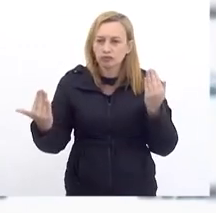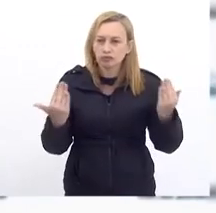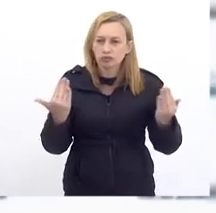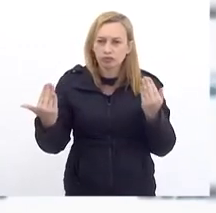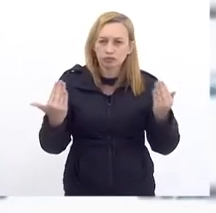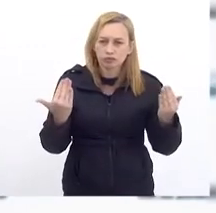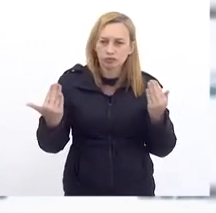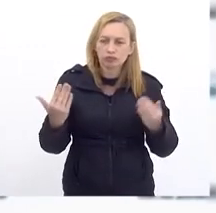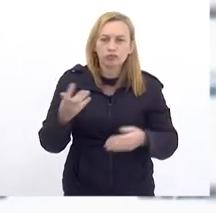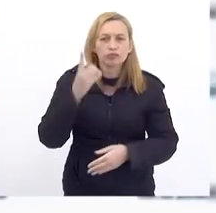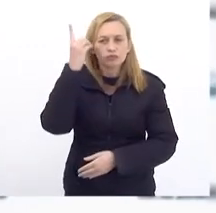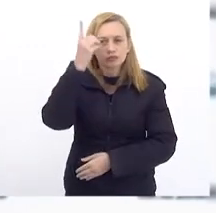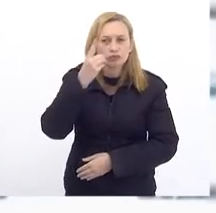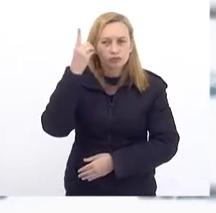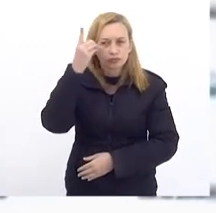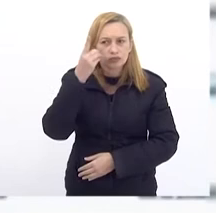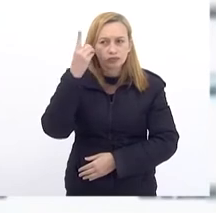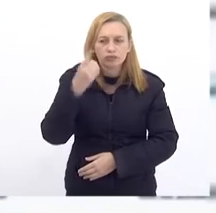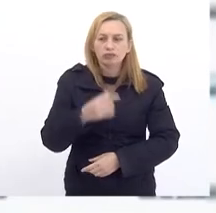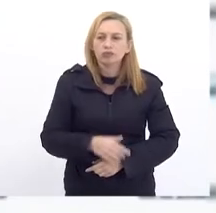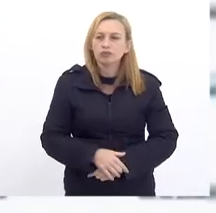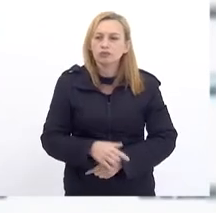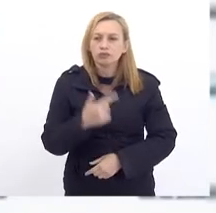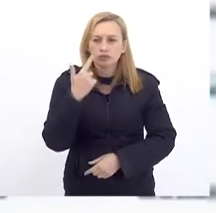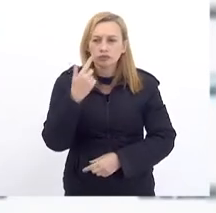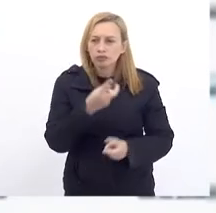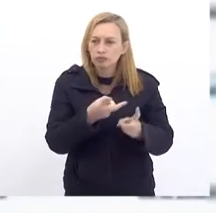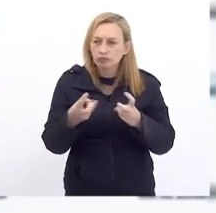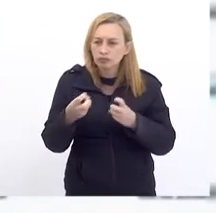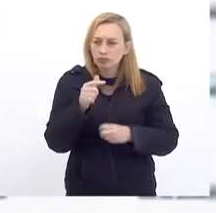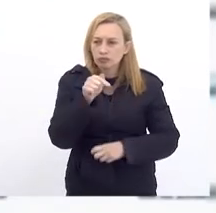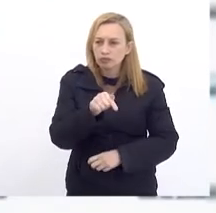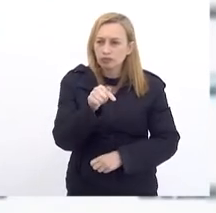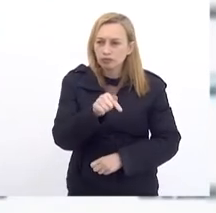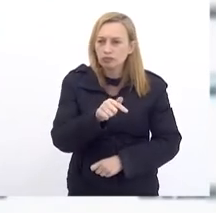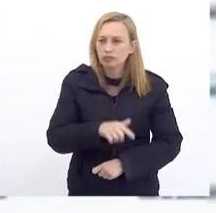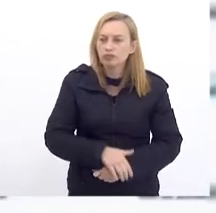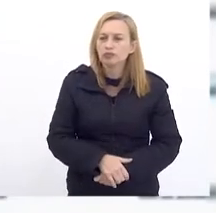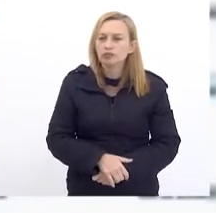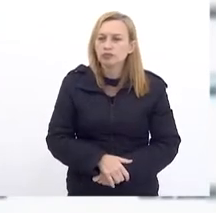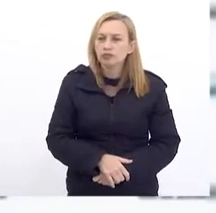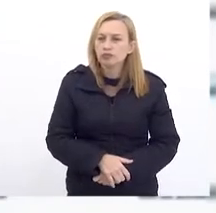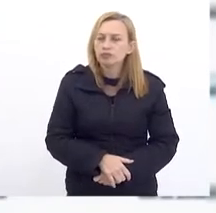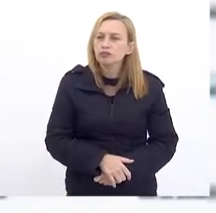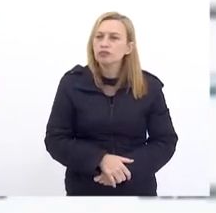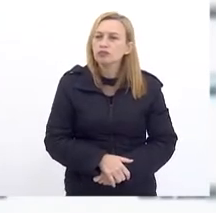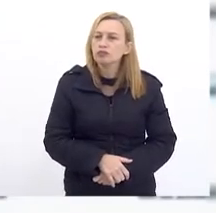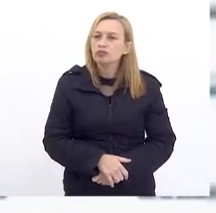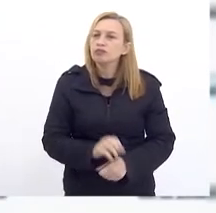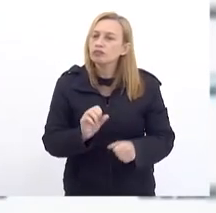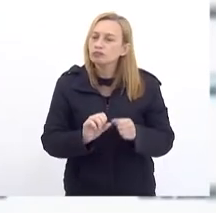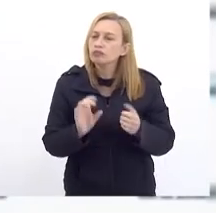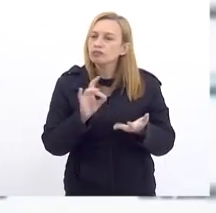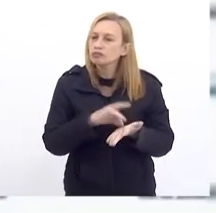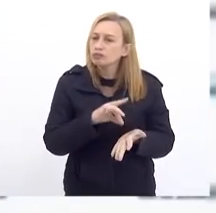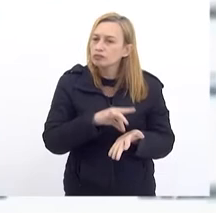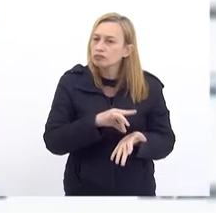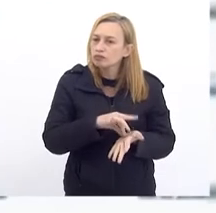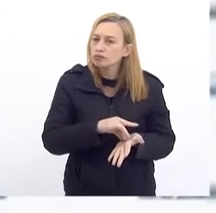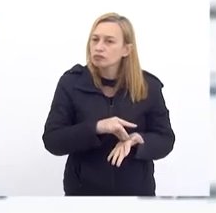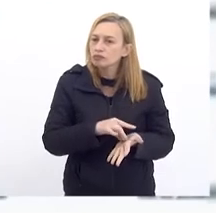Deputado O que a gente Tentou Aqui O que a gente Fez Na realidade Foi com